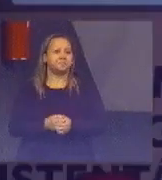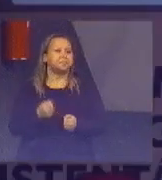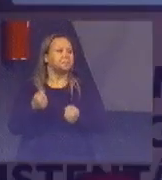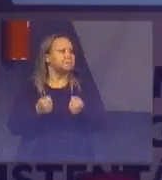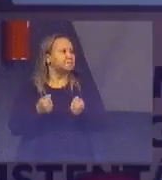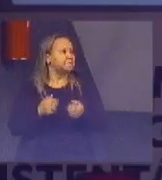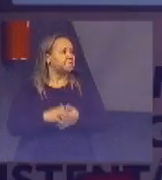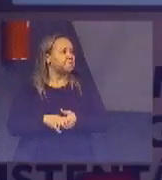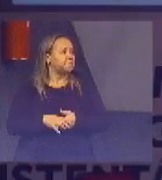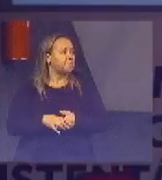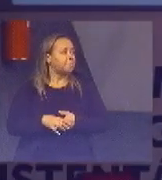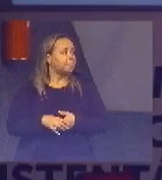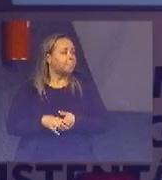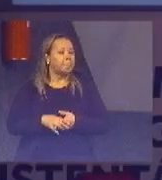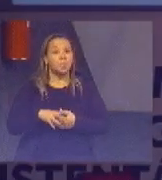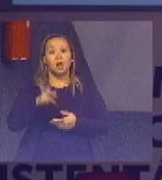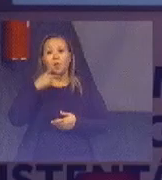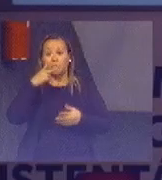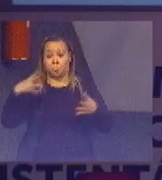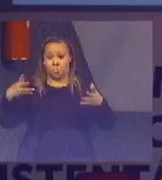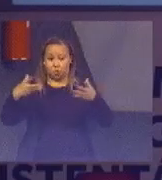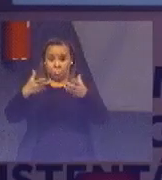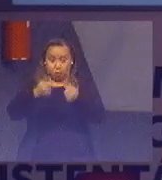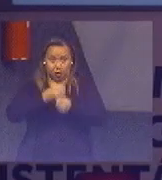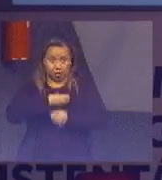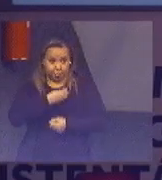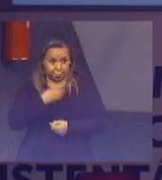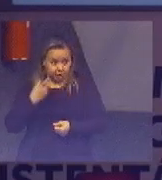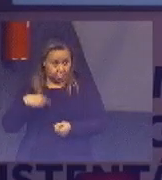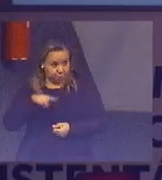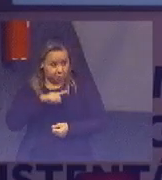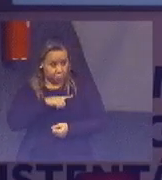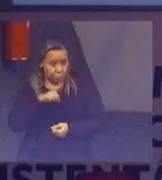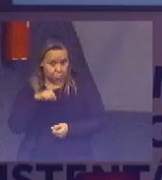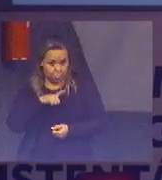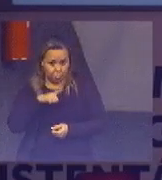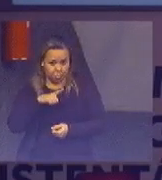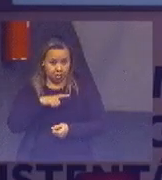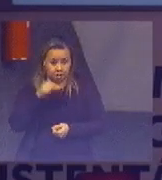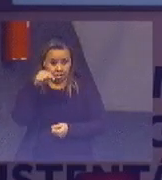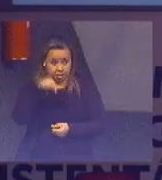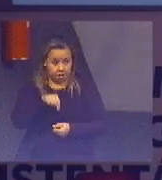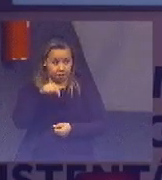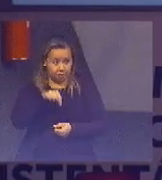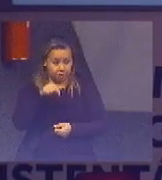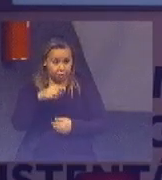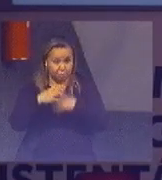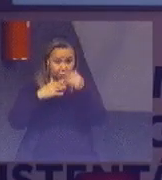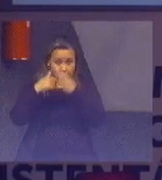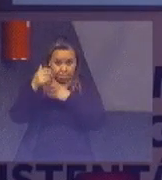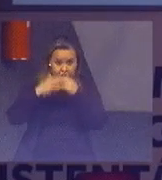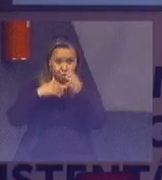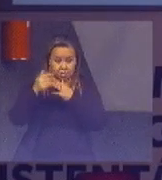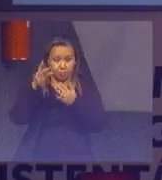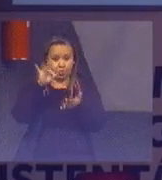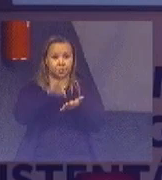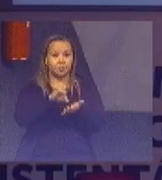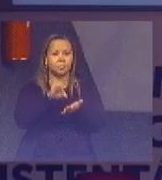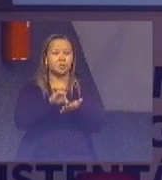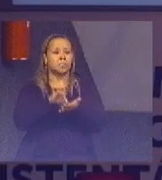Sobre qualidade de vida, a gente tem aqui as ações de qualidade de vida realizadas.